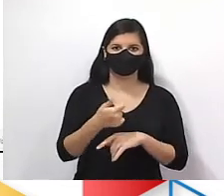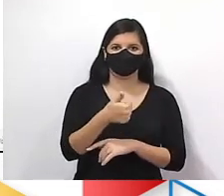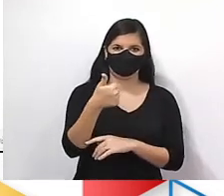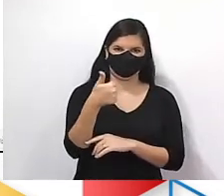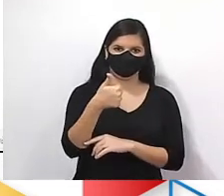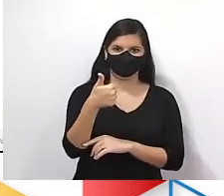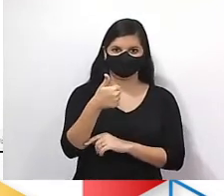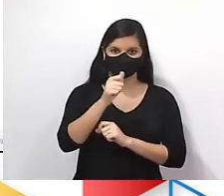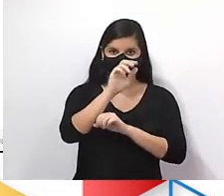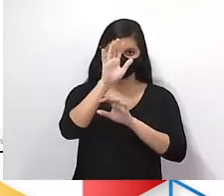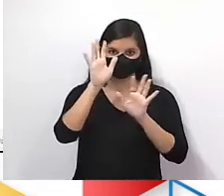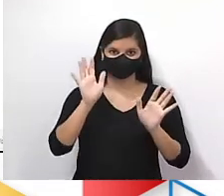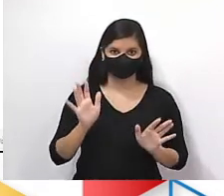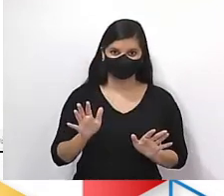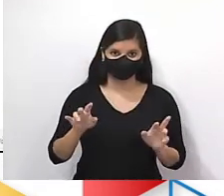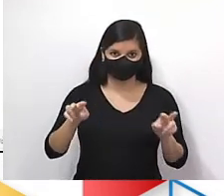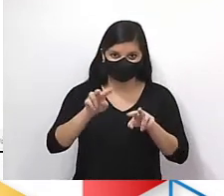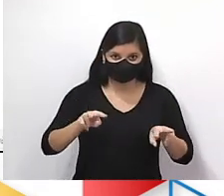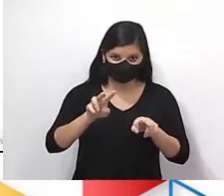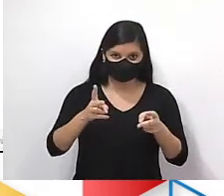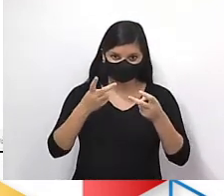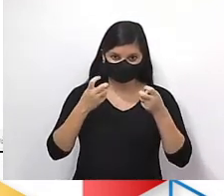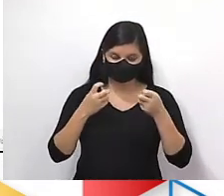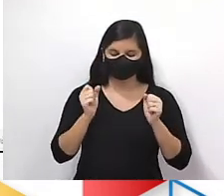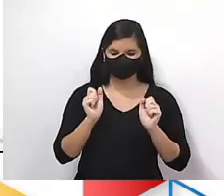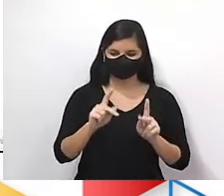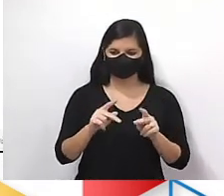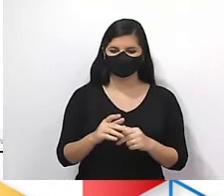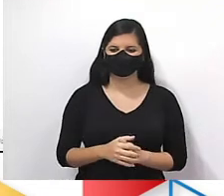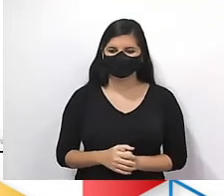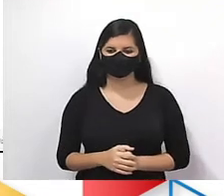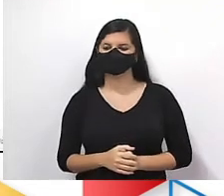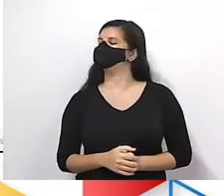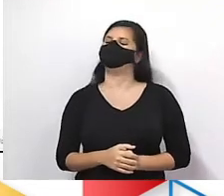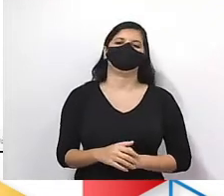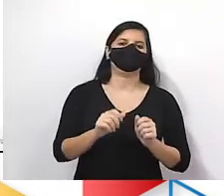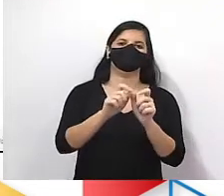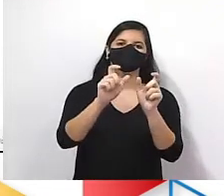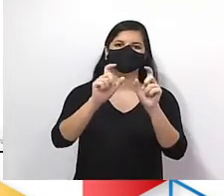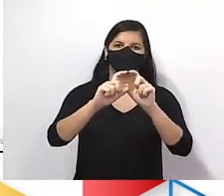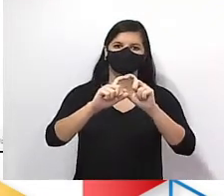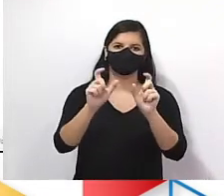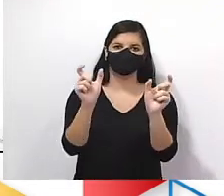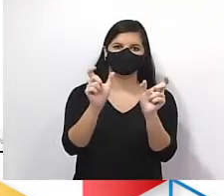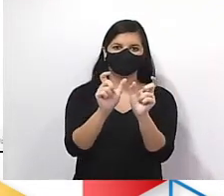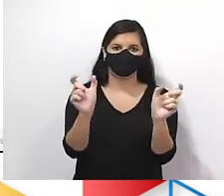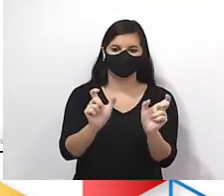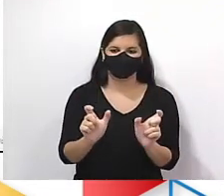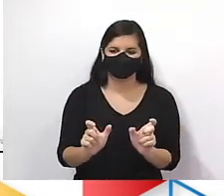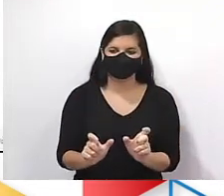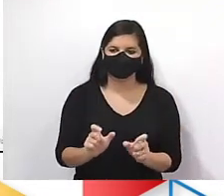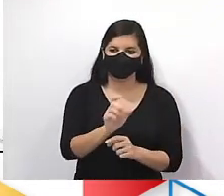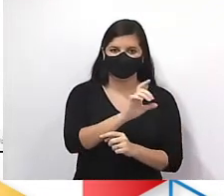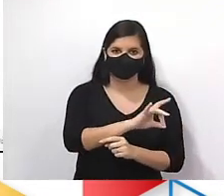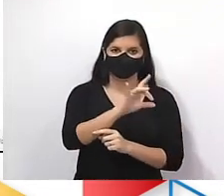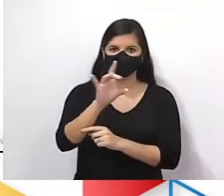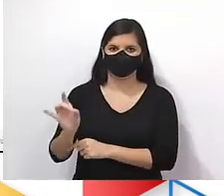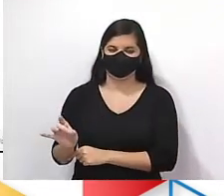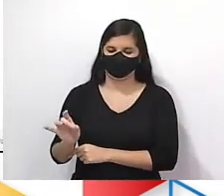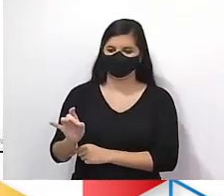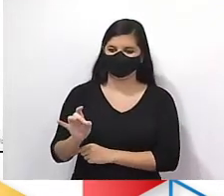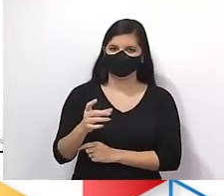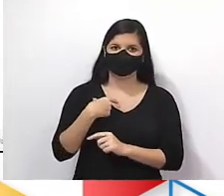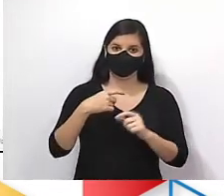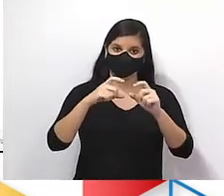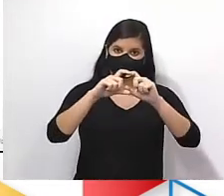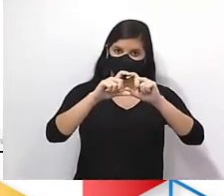termo. Ficou claro? Tá visível aí pra você? Então vamos lá. Agora expressando cada termo em função da sua posição. Então eu dou uma